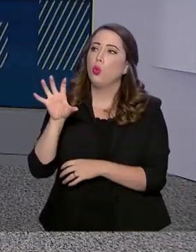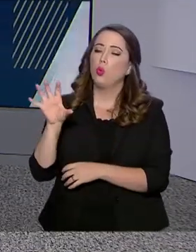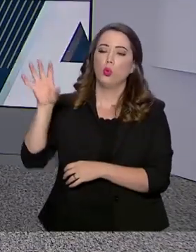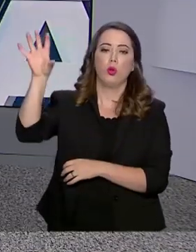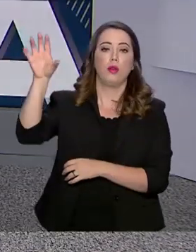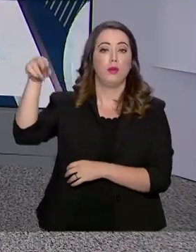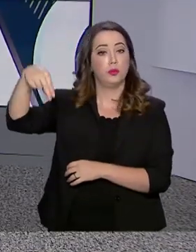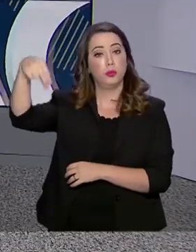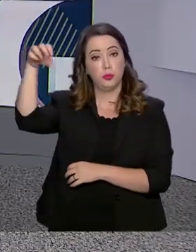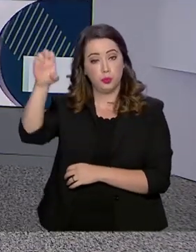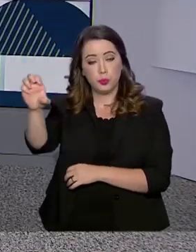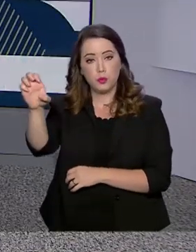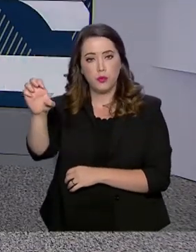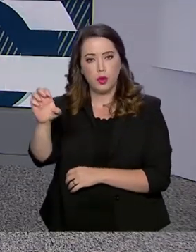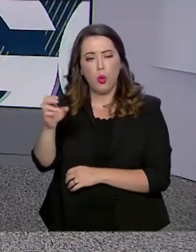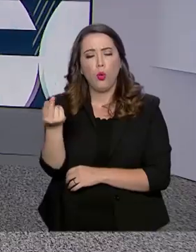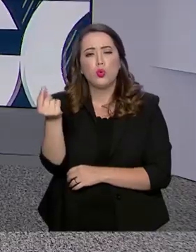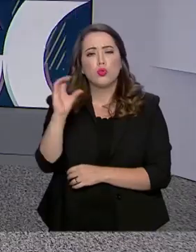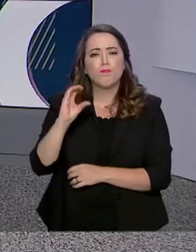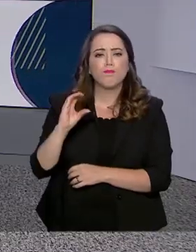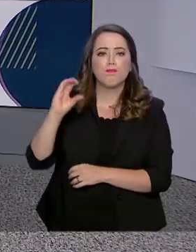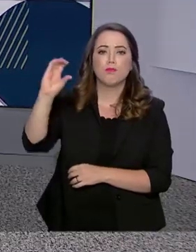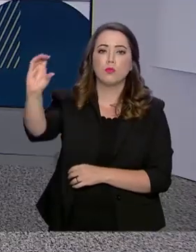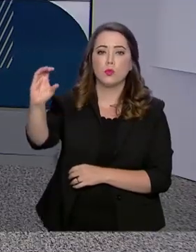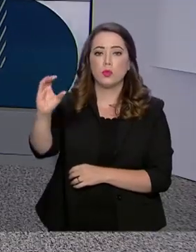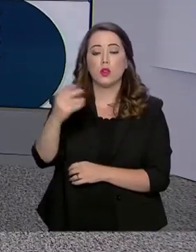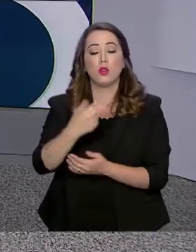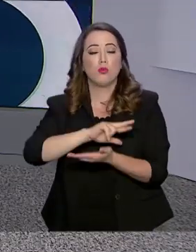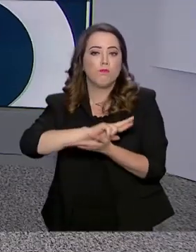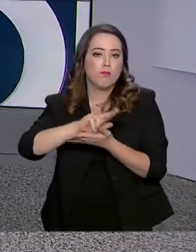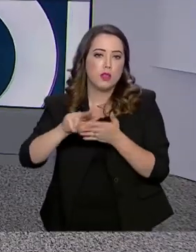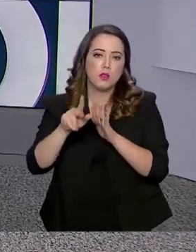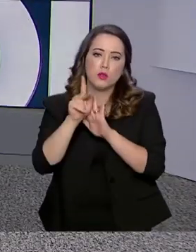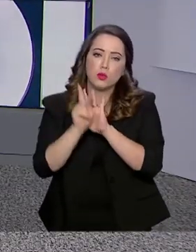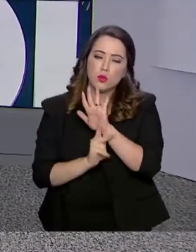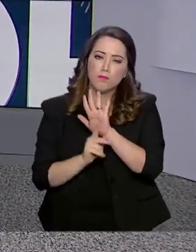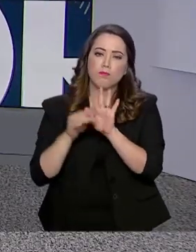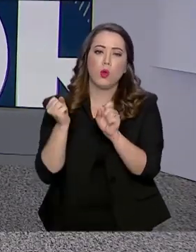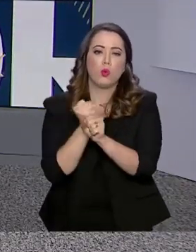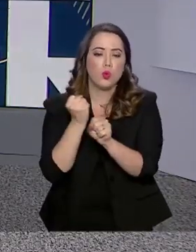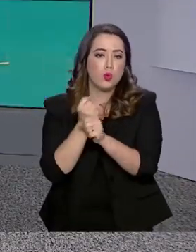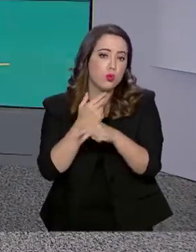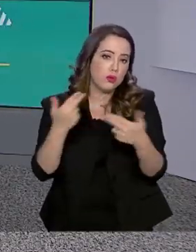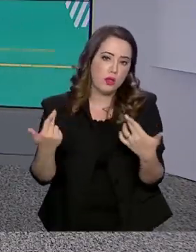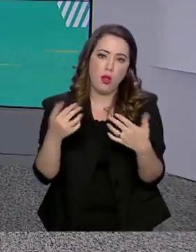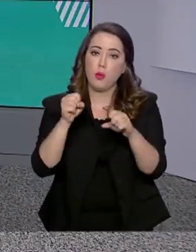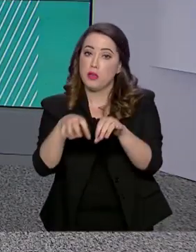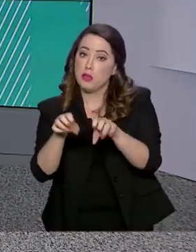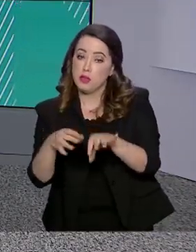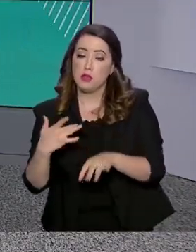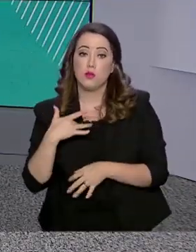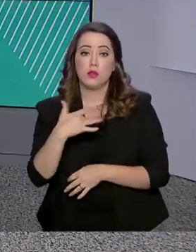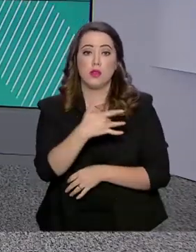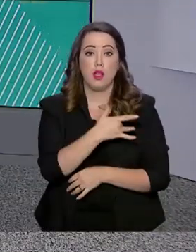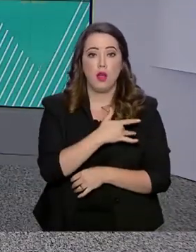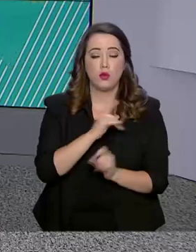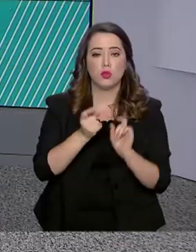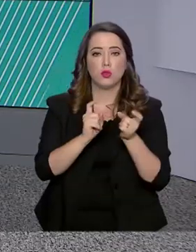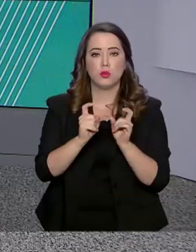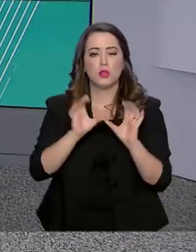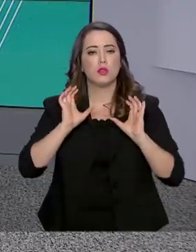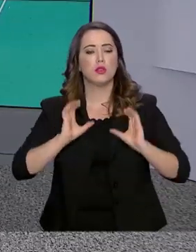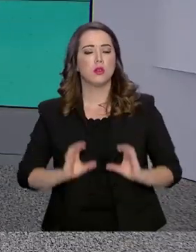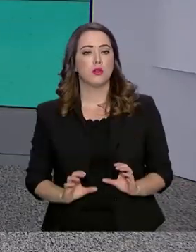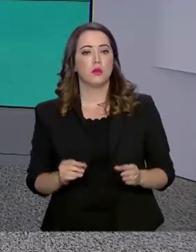anos. Os recursos serão aplicados em projetos de infraestrutura, educação, saúde, gestão e cidadania. O